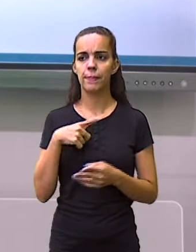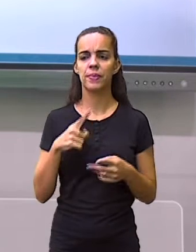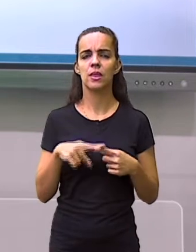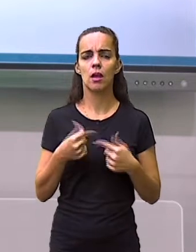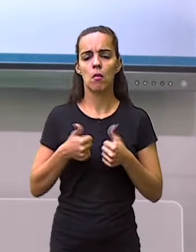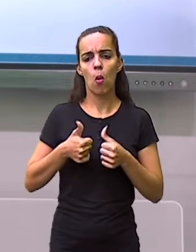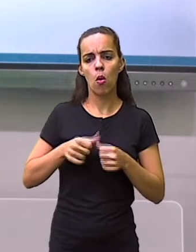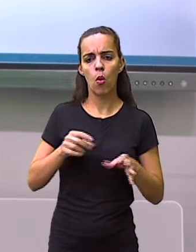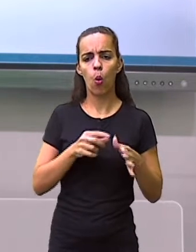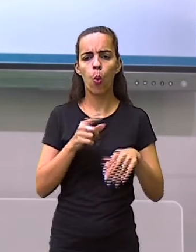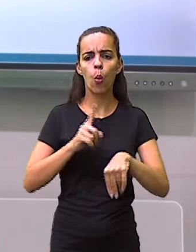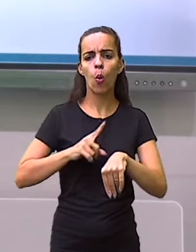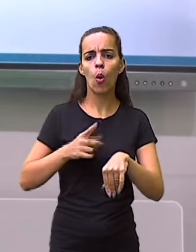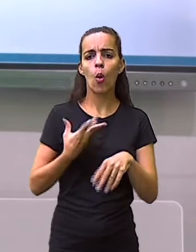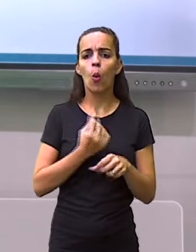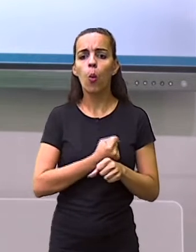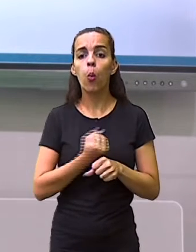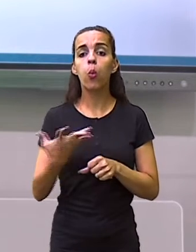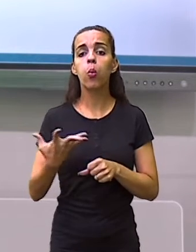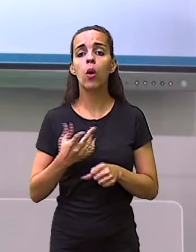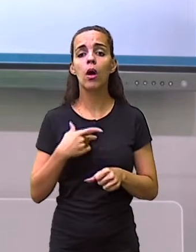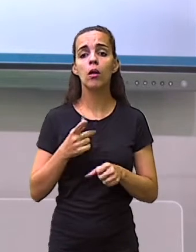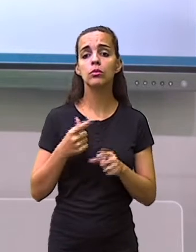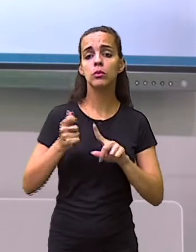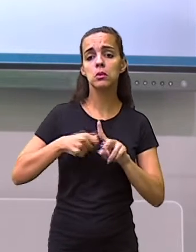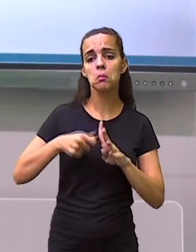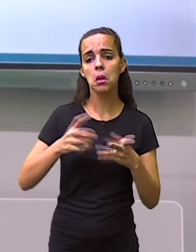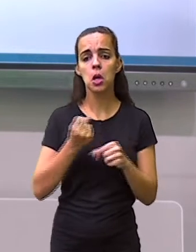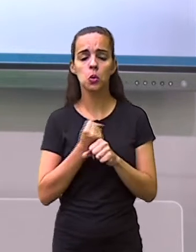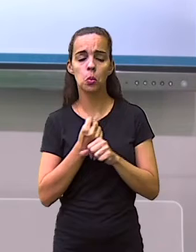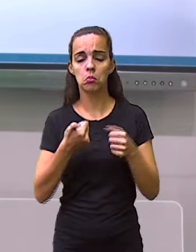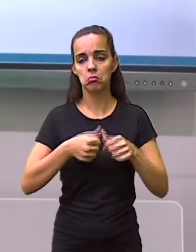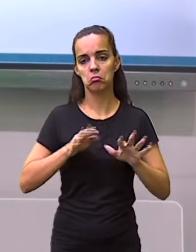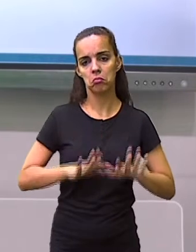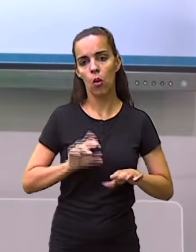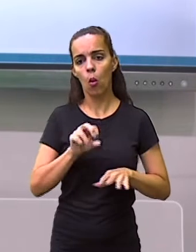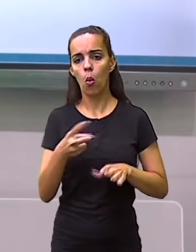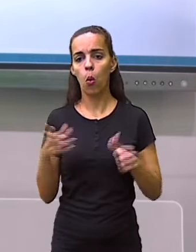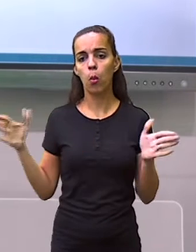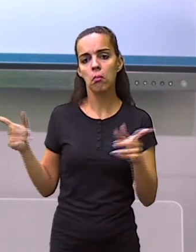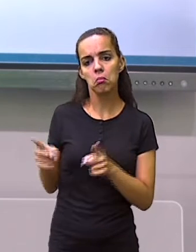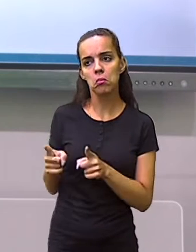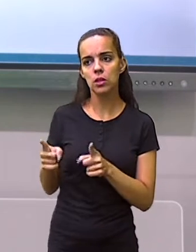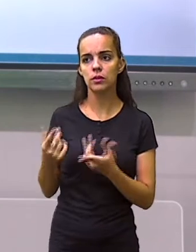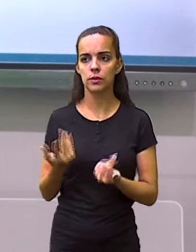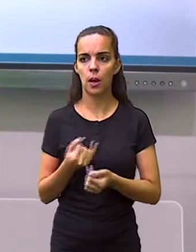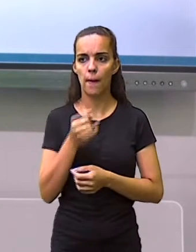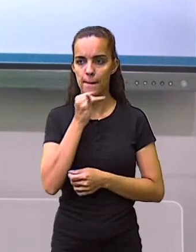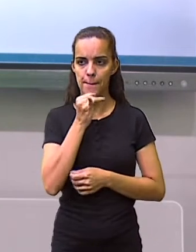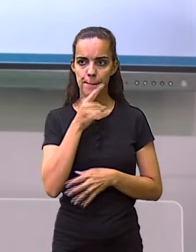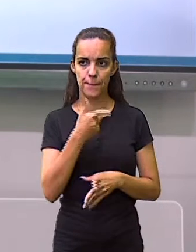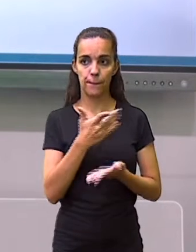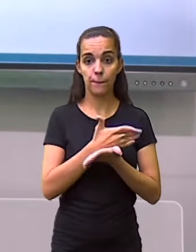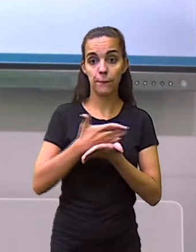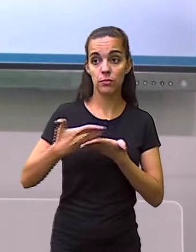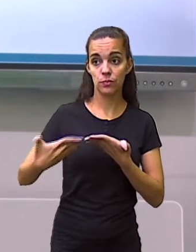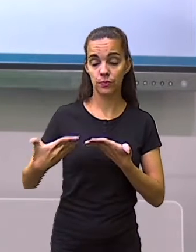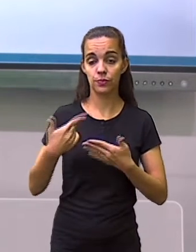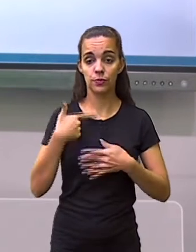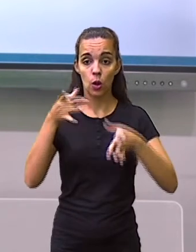permanência do migrante e também a forma como ocorreu a migração. Vamos começar